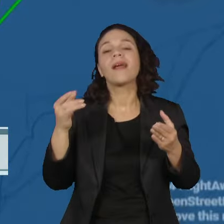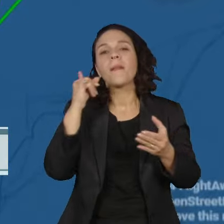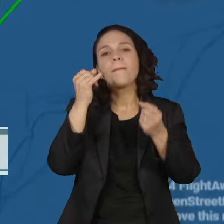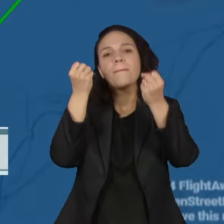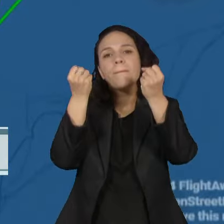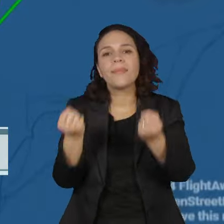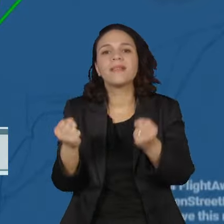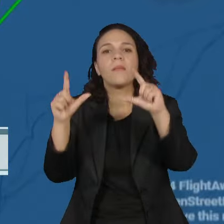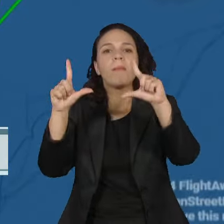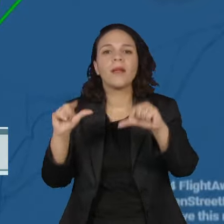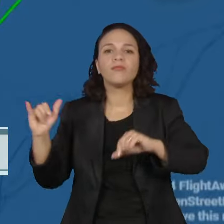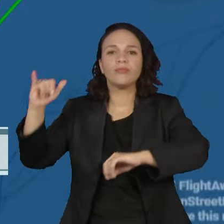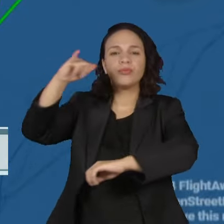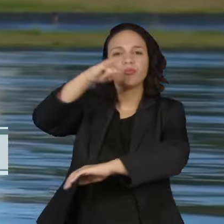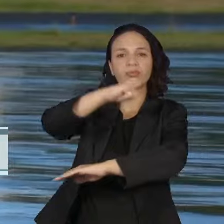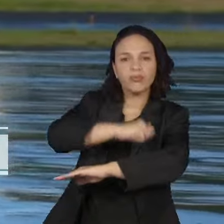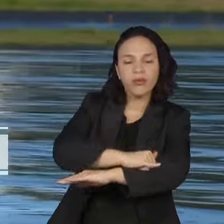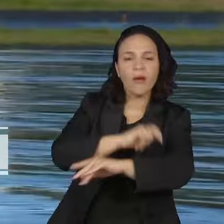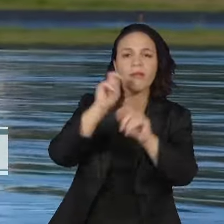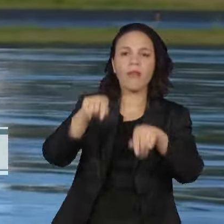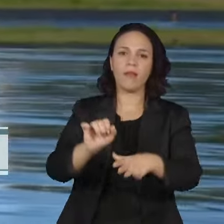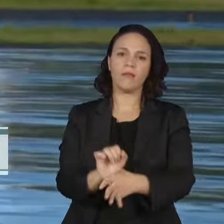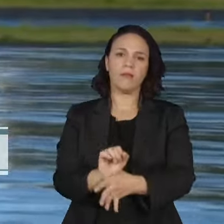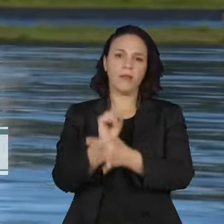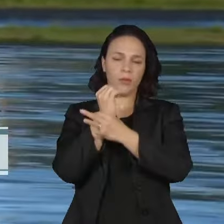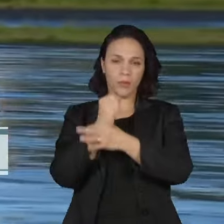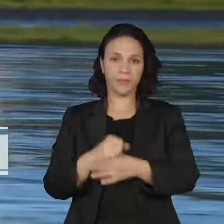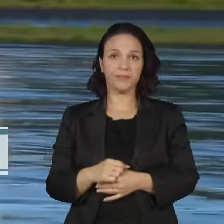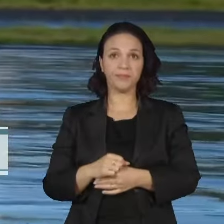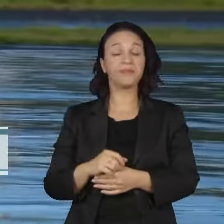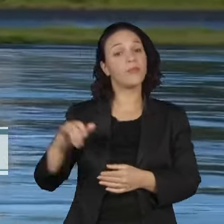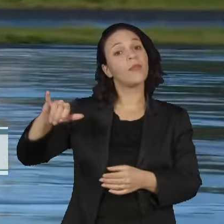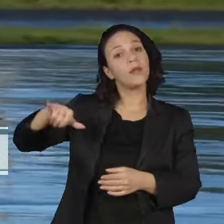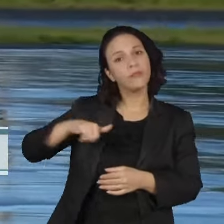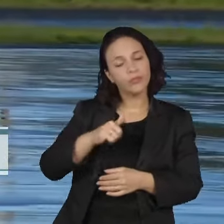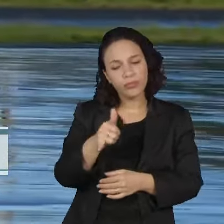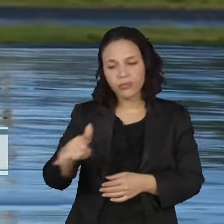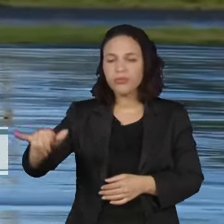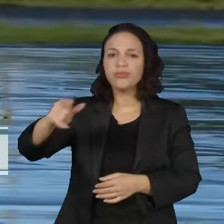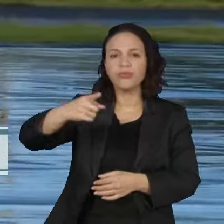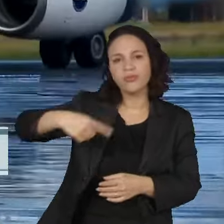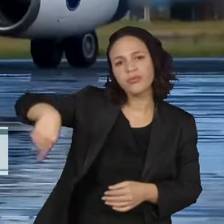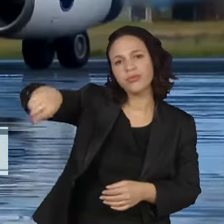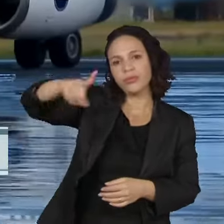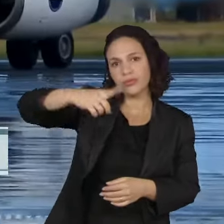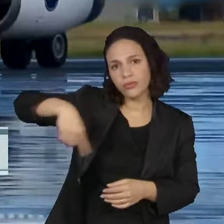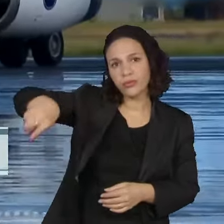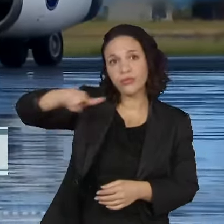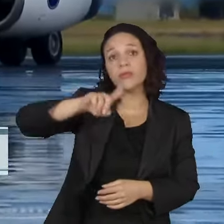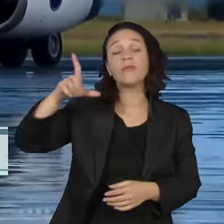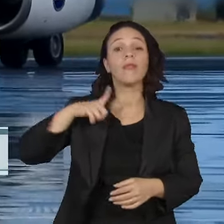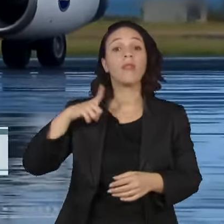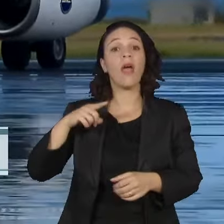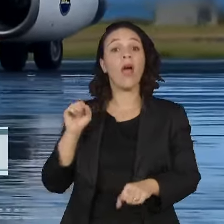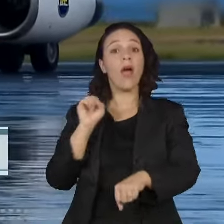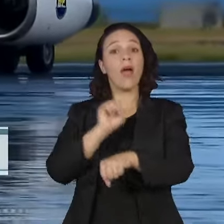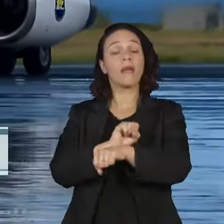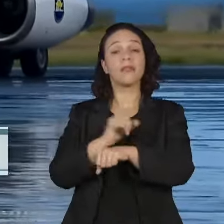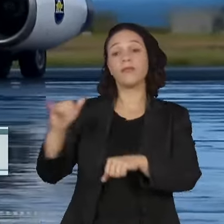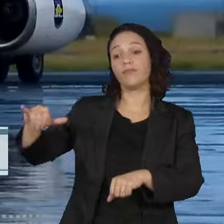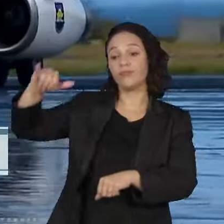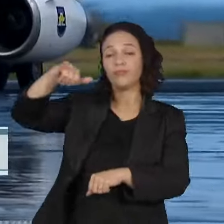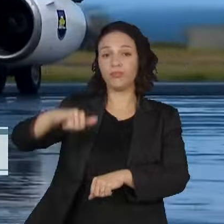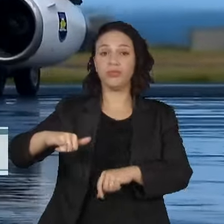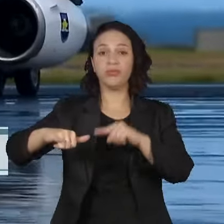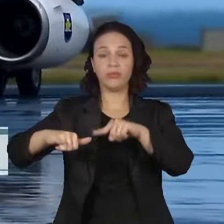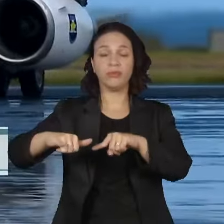peso do avião e garantir um pouso seguro. Enquanto o Airbus realizava as manobras de segurança, um avião reserva já aguardava o presidente